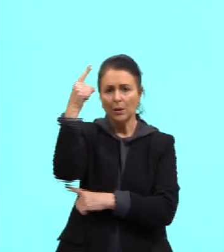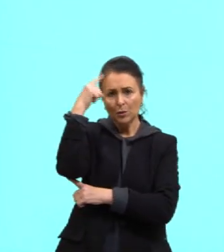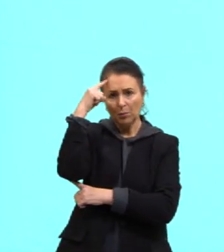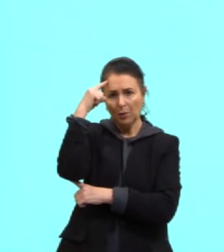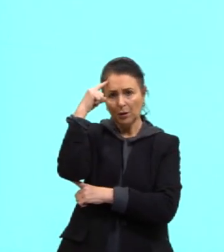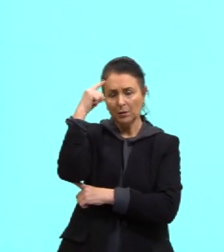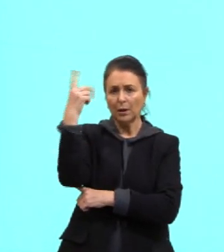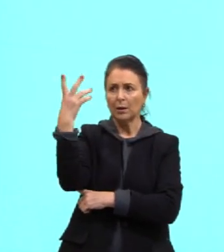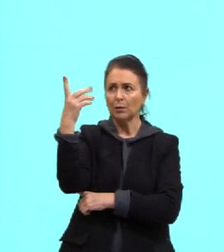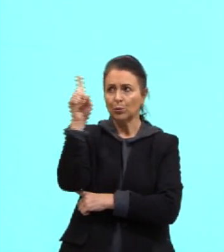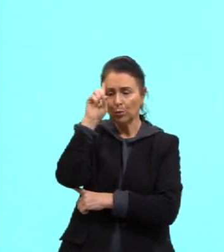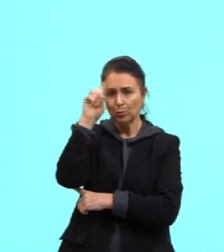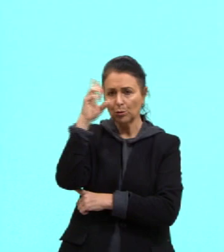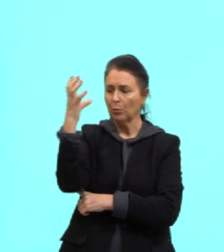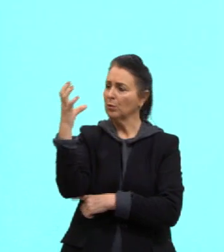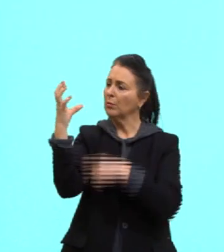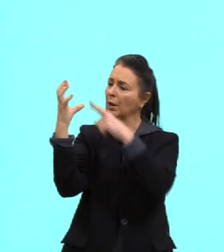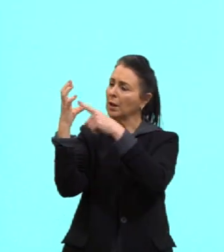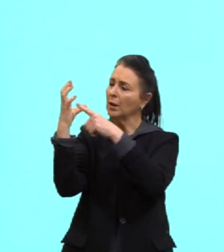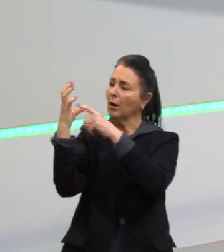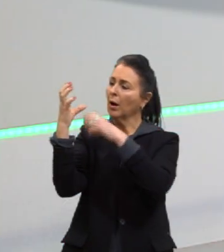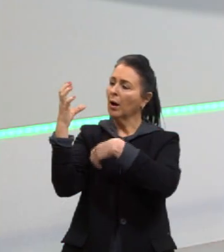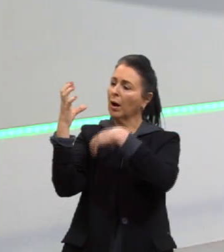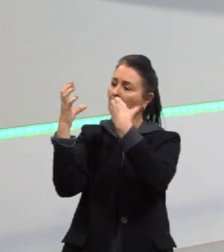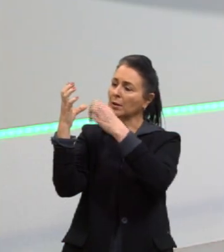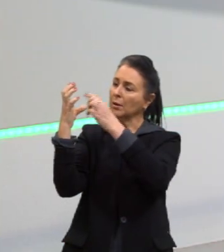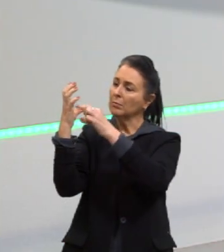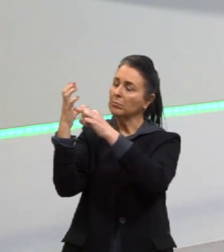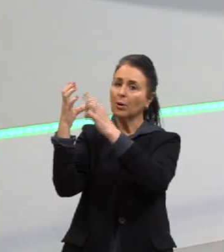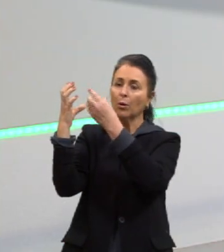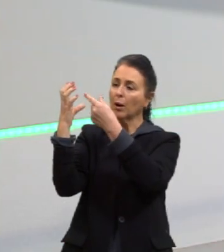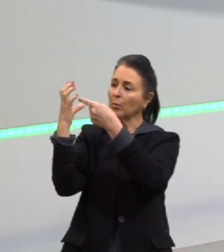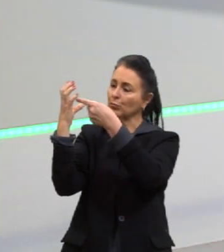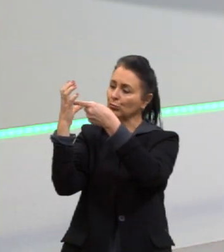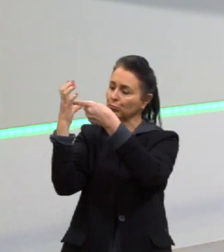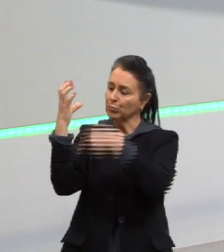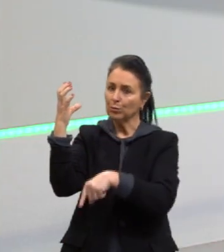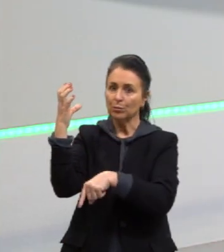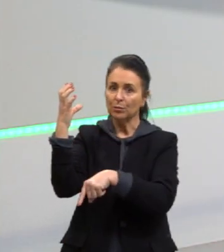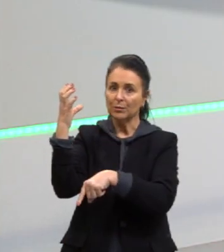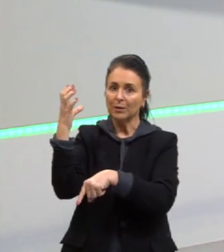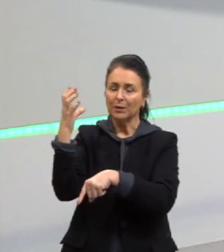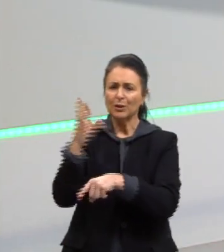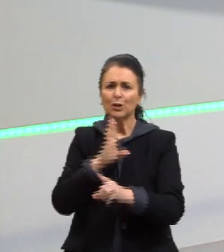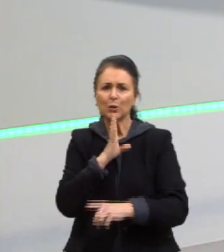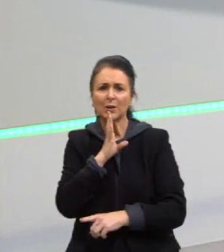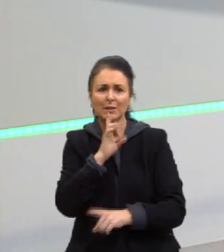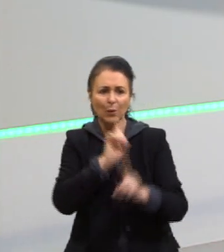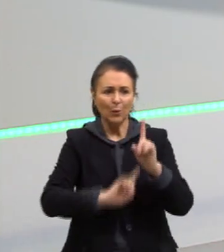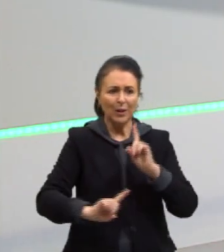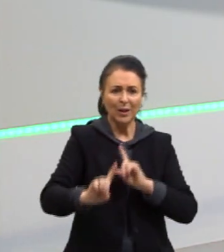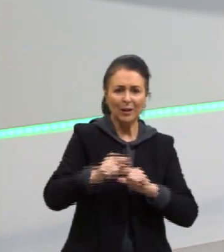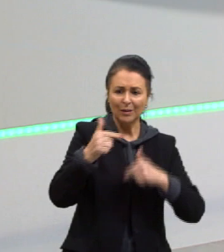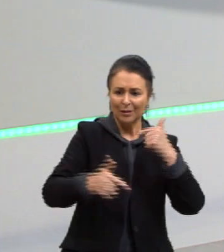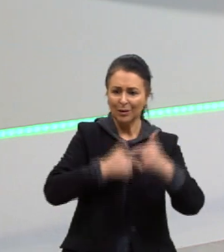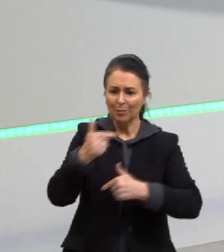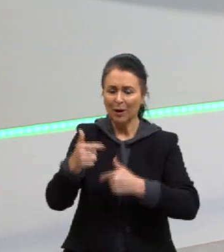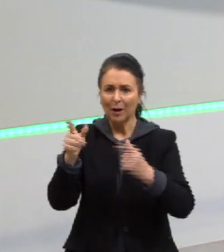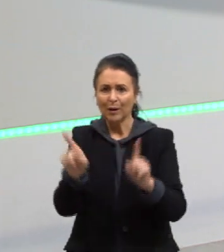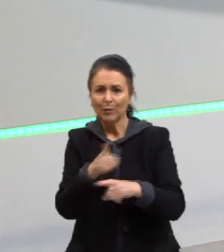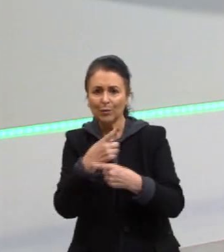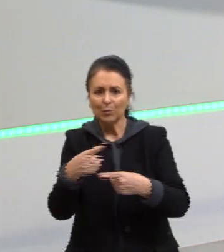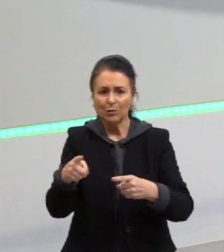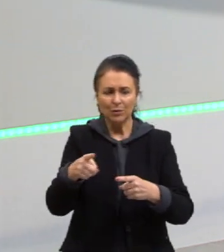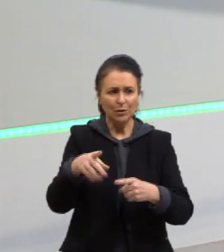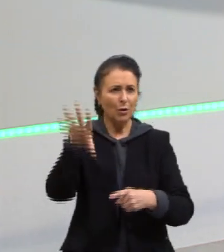do dia a dia. A gente costuma falar, quando conhece alguém, por exemplo, no campo da música, essa pessoa, e escuta ela cantar e